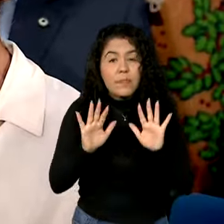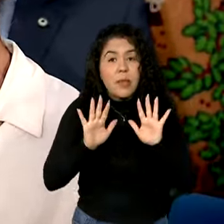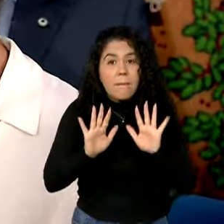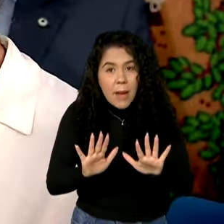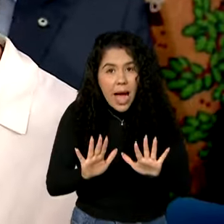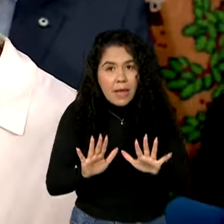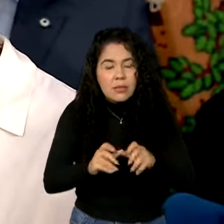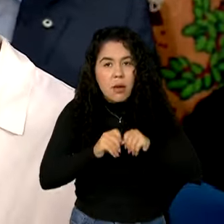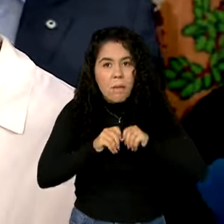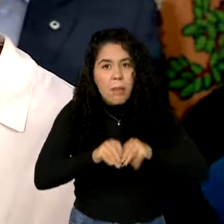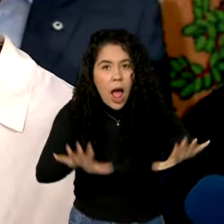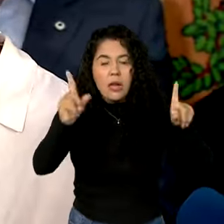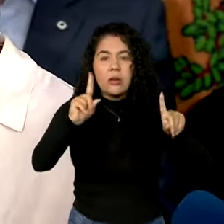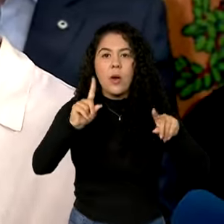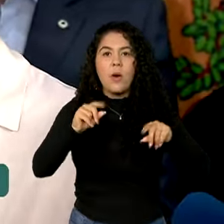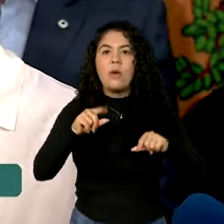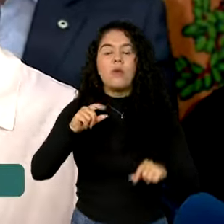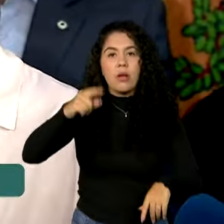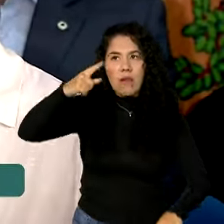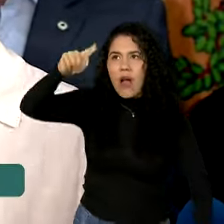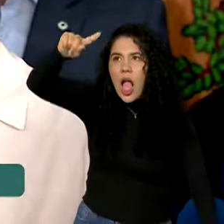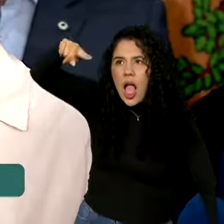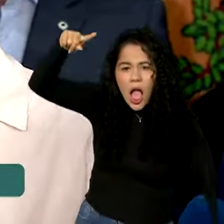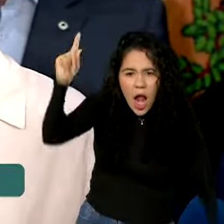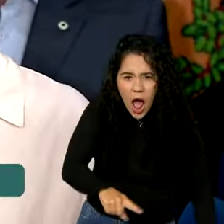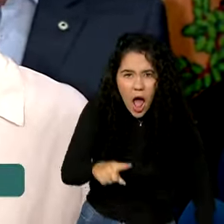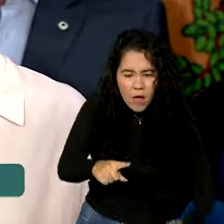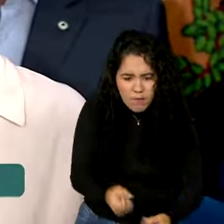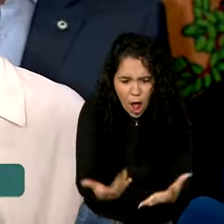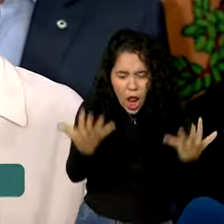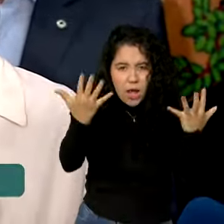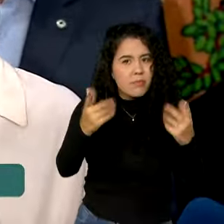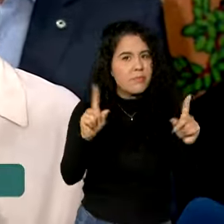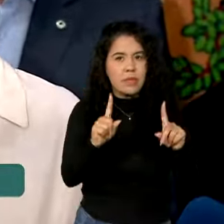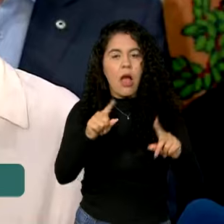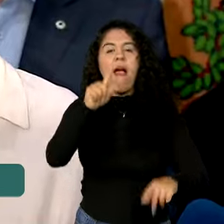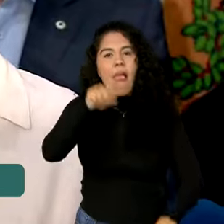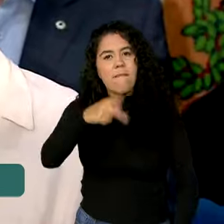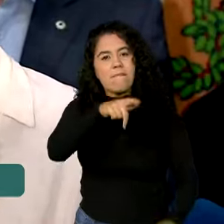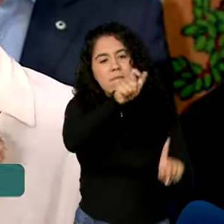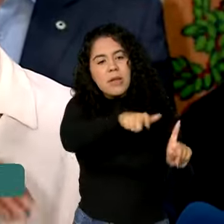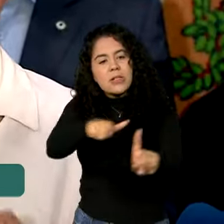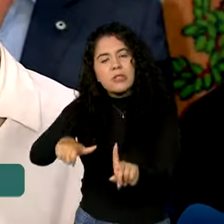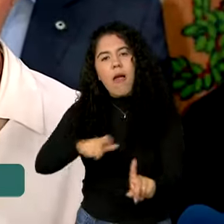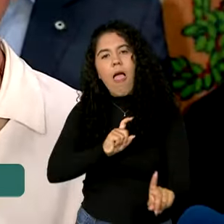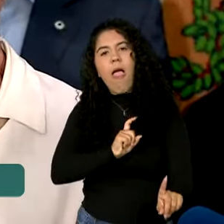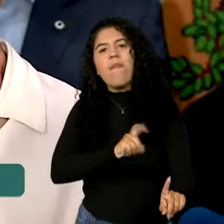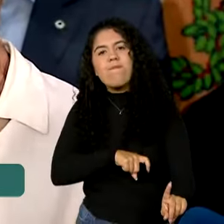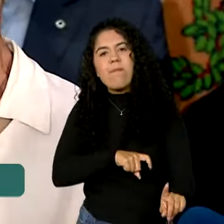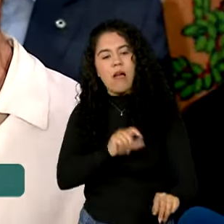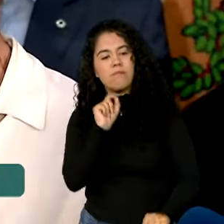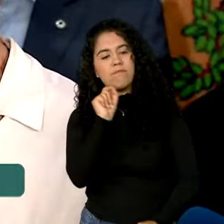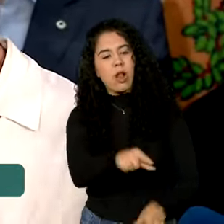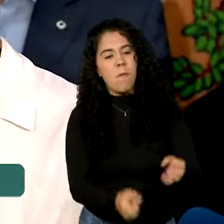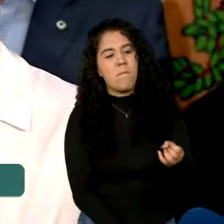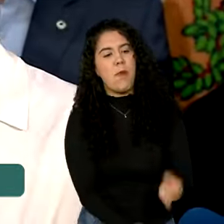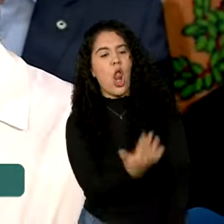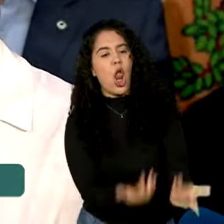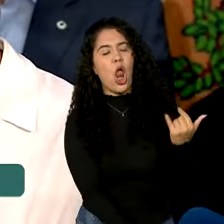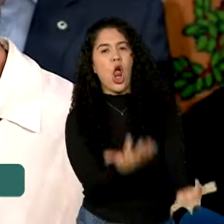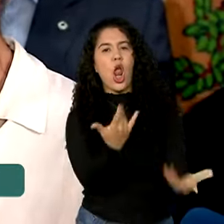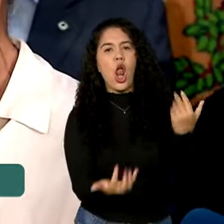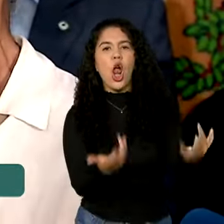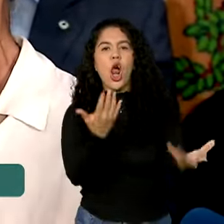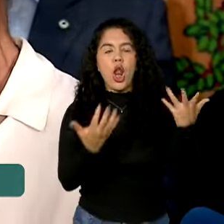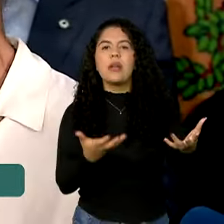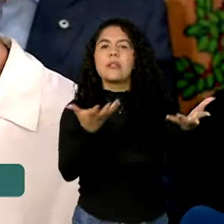por incidência de raio. Foi pessoas que colocaram deliberadamente fogo na floresta com intenção